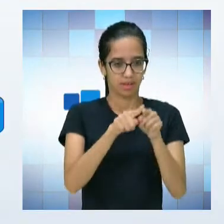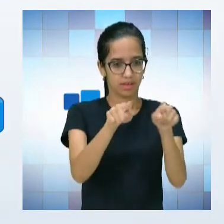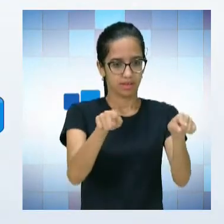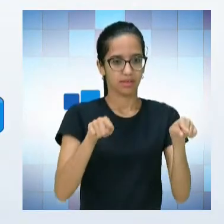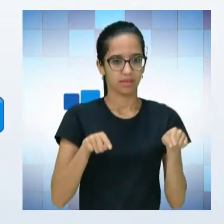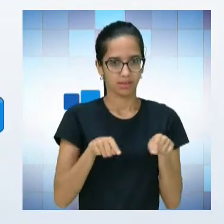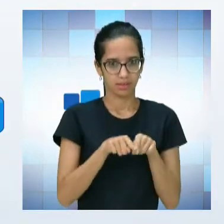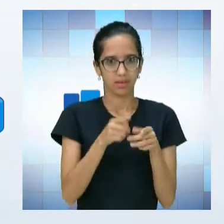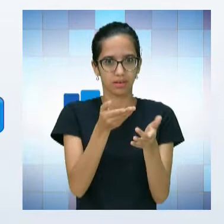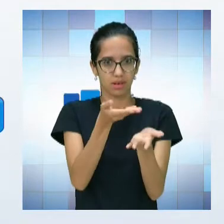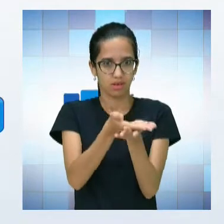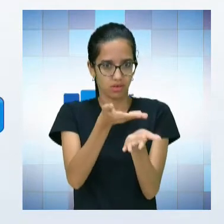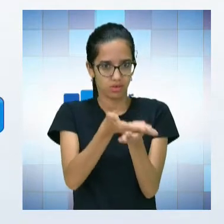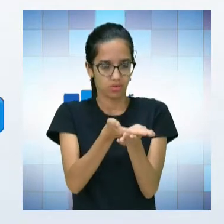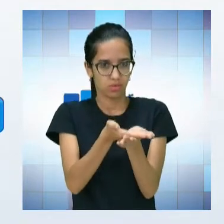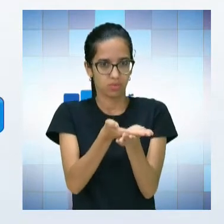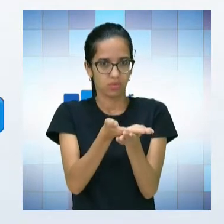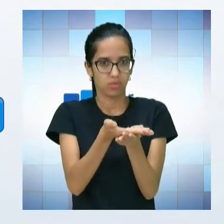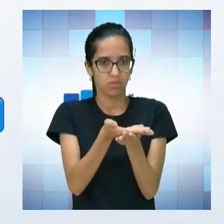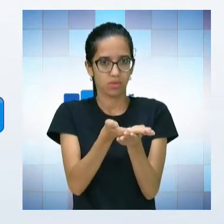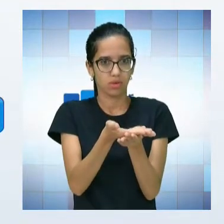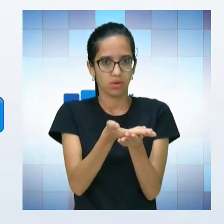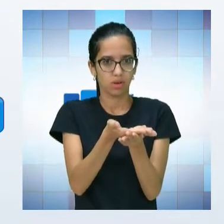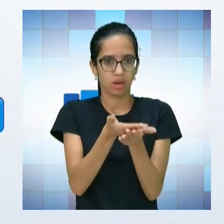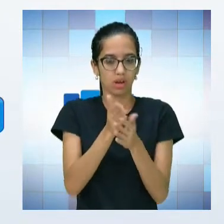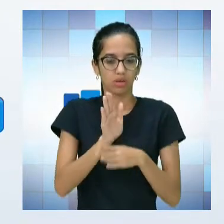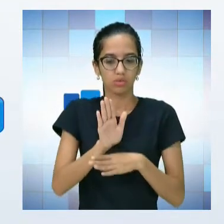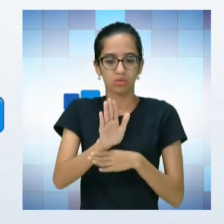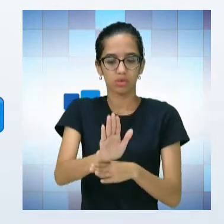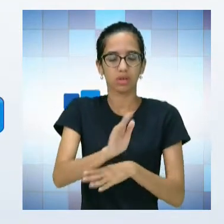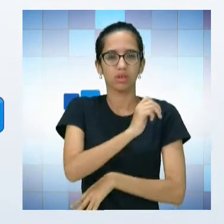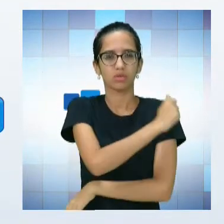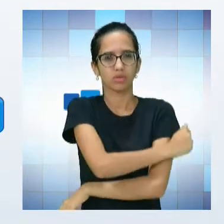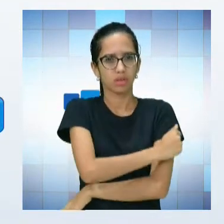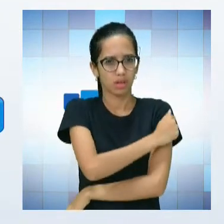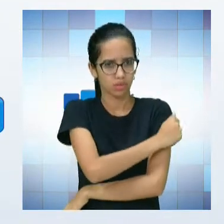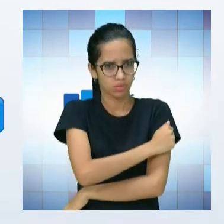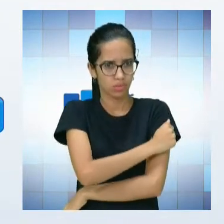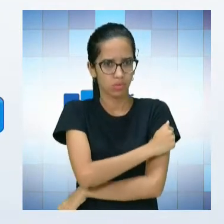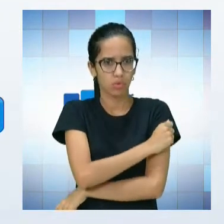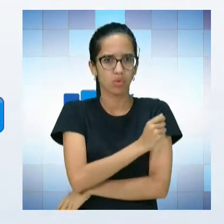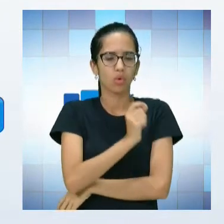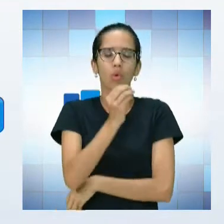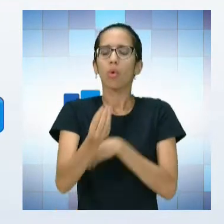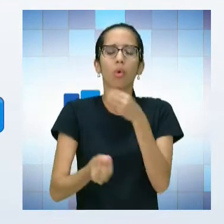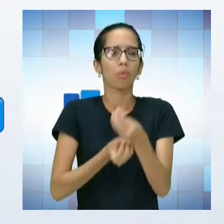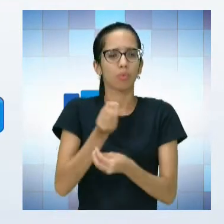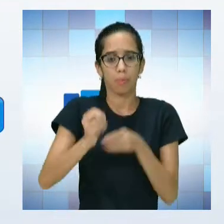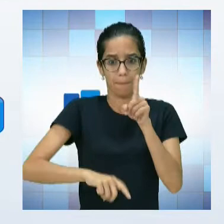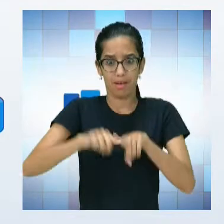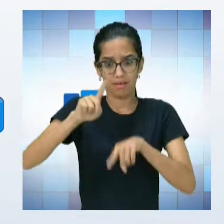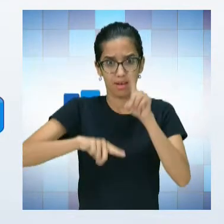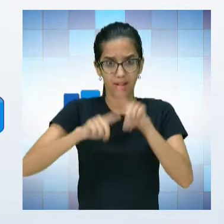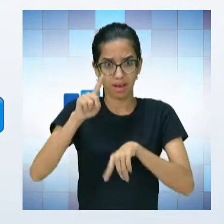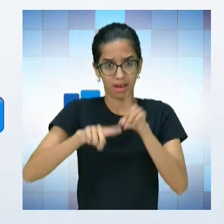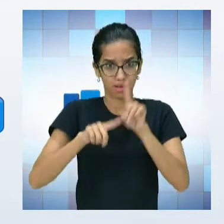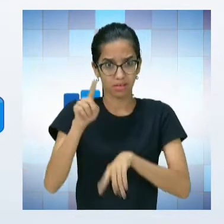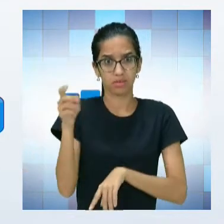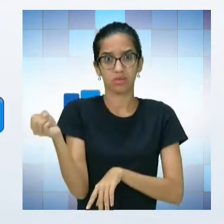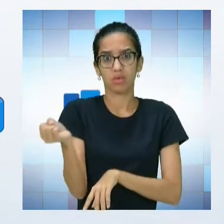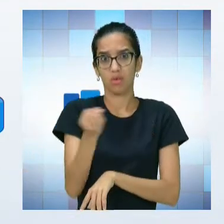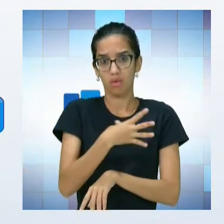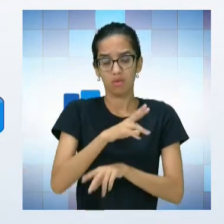ele está disponibilizando para os nossos alunos diversos materiais, ou seja, diversos recursos